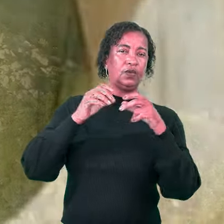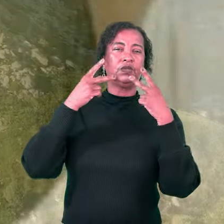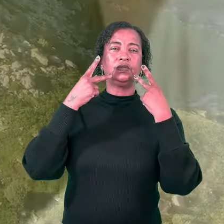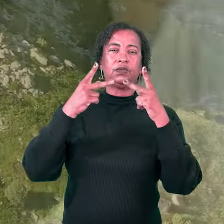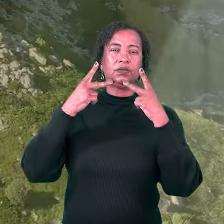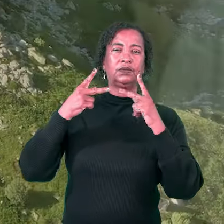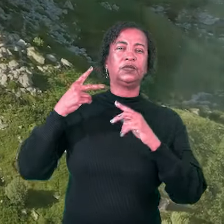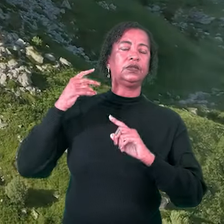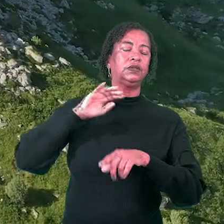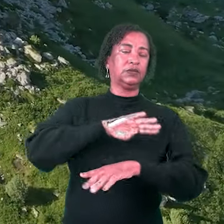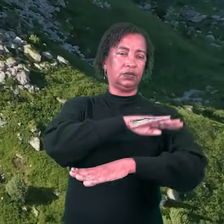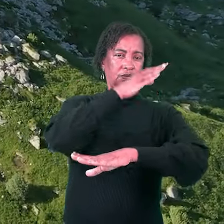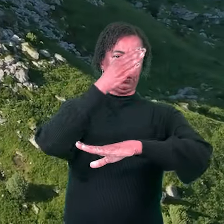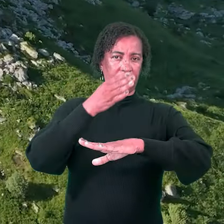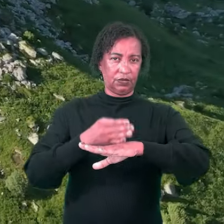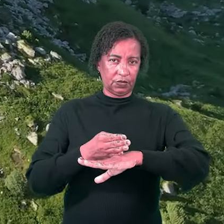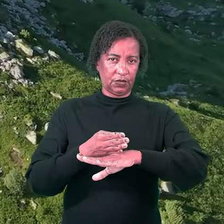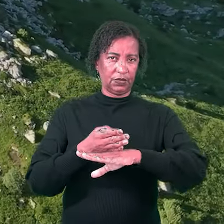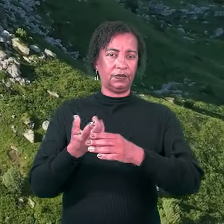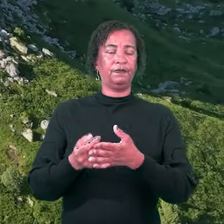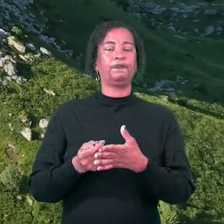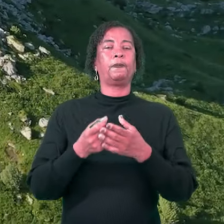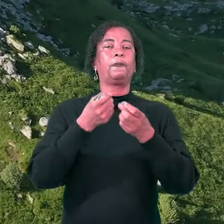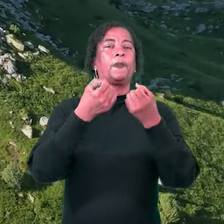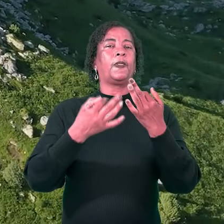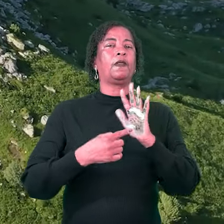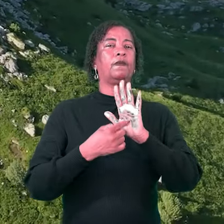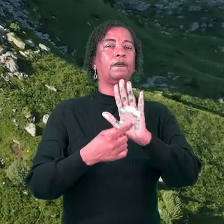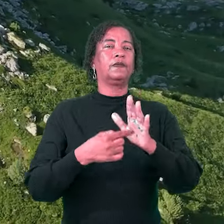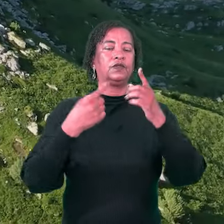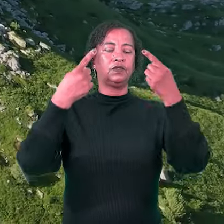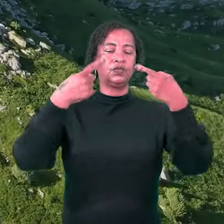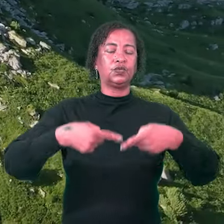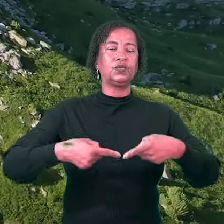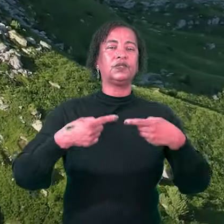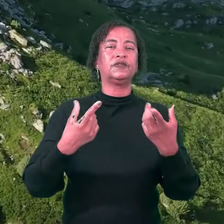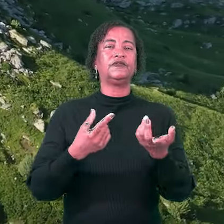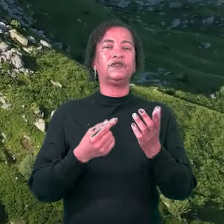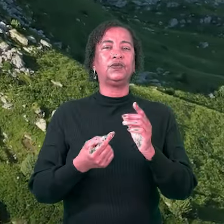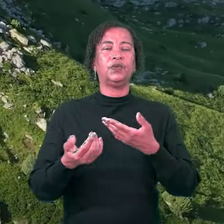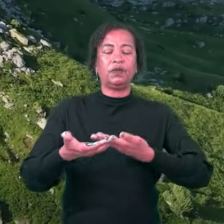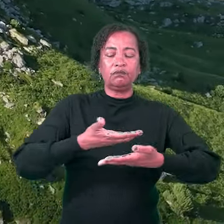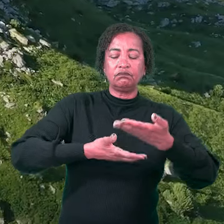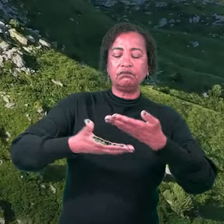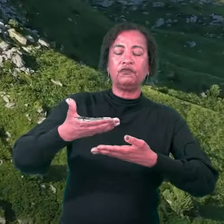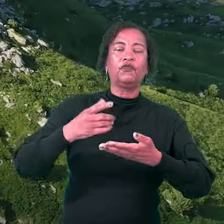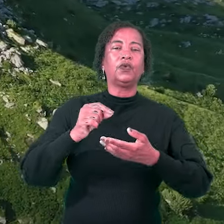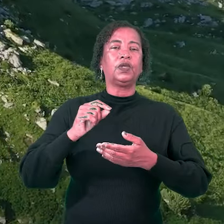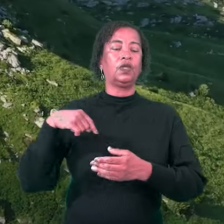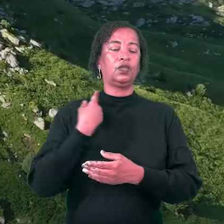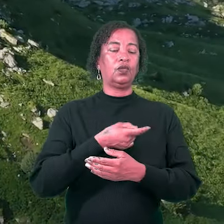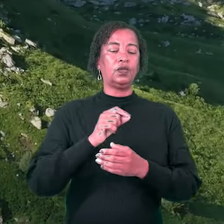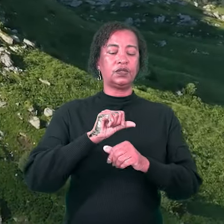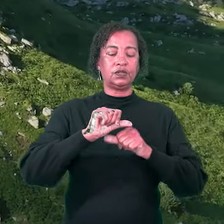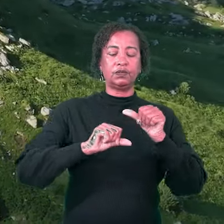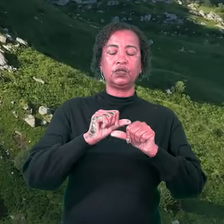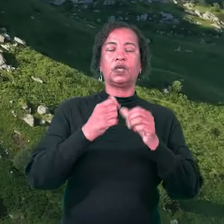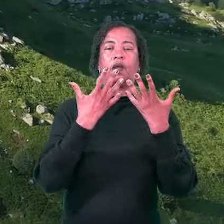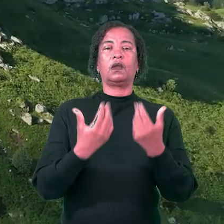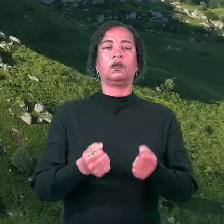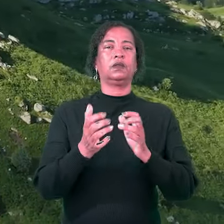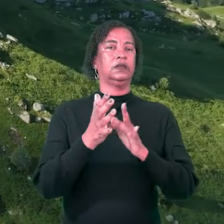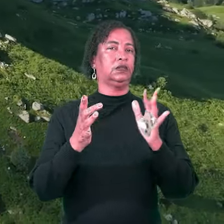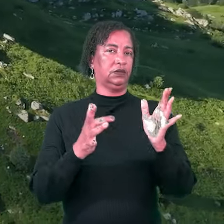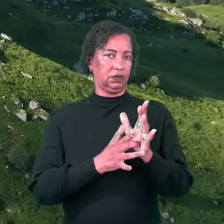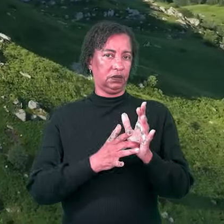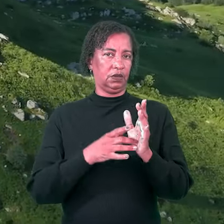Montanha. Esse sermão nos apresenta o desafio que envolve o tornar-se cristão. Agora estamos